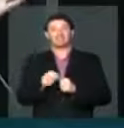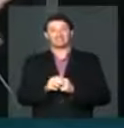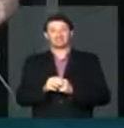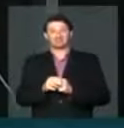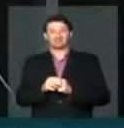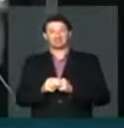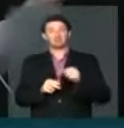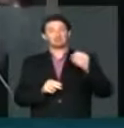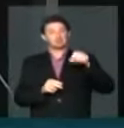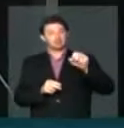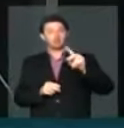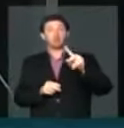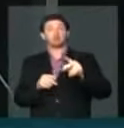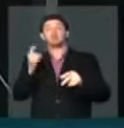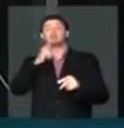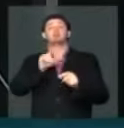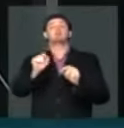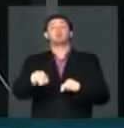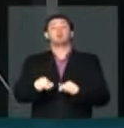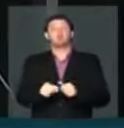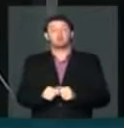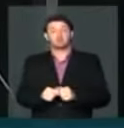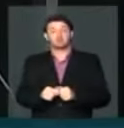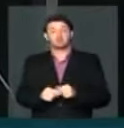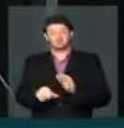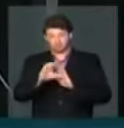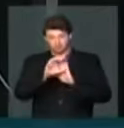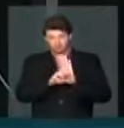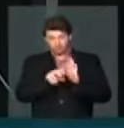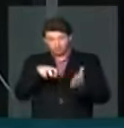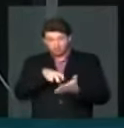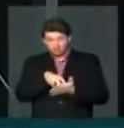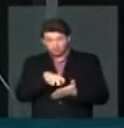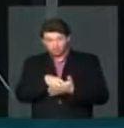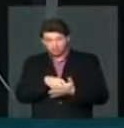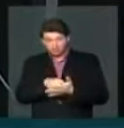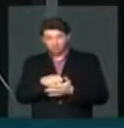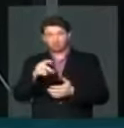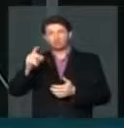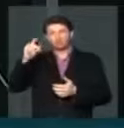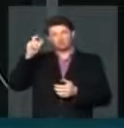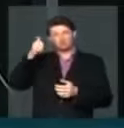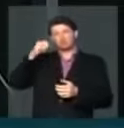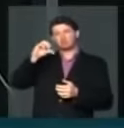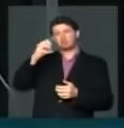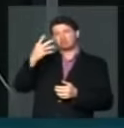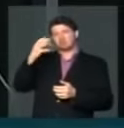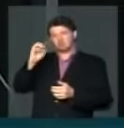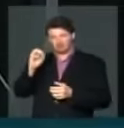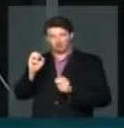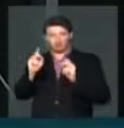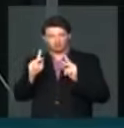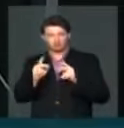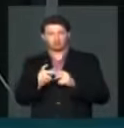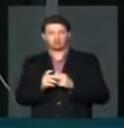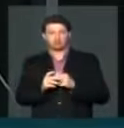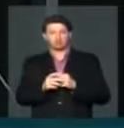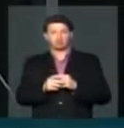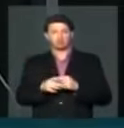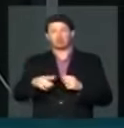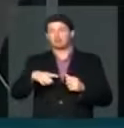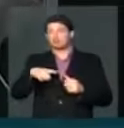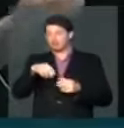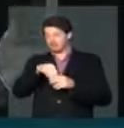Sim, o que se ganha com isso? O Código Penal, mesmo sendo de 1940, ele